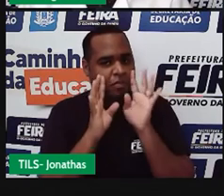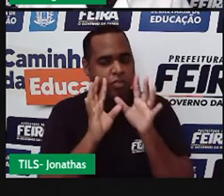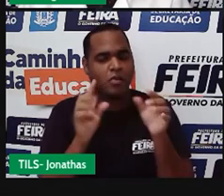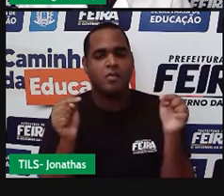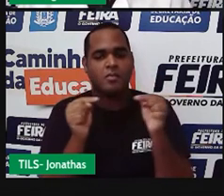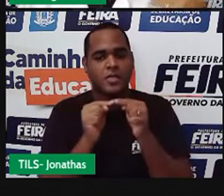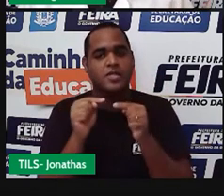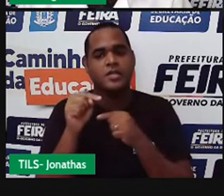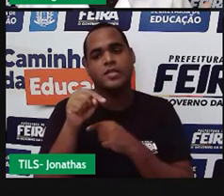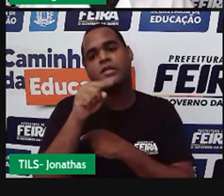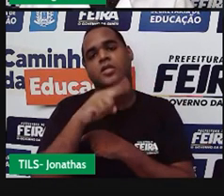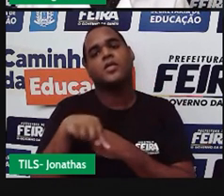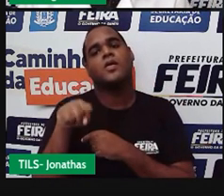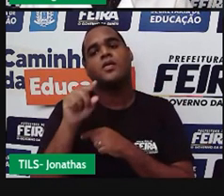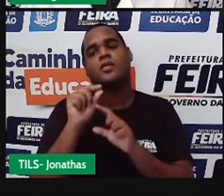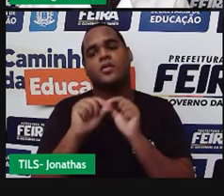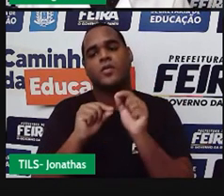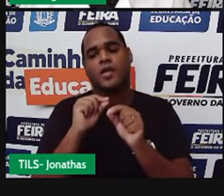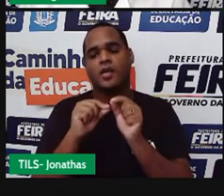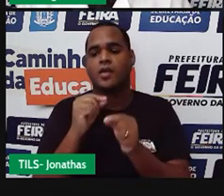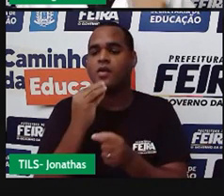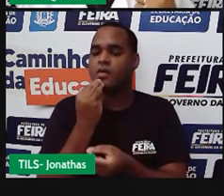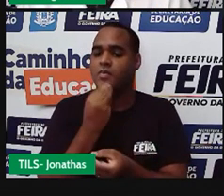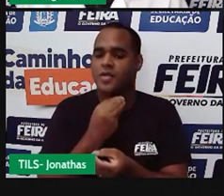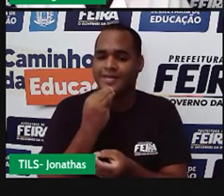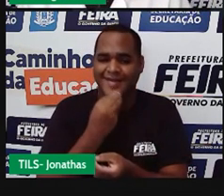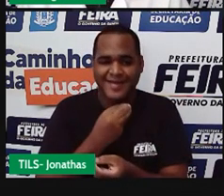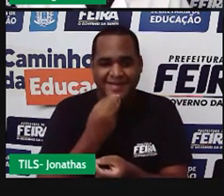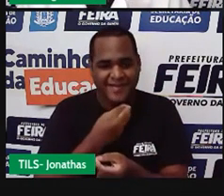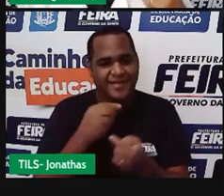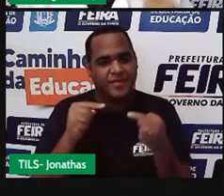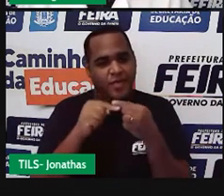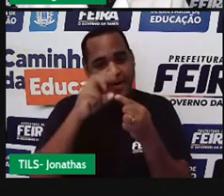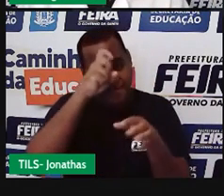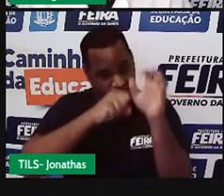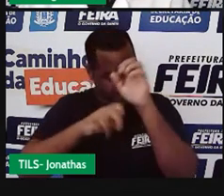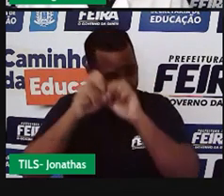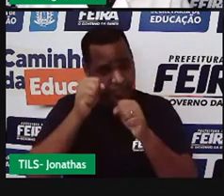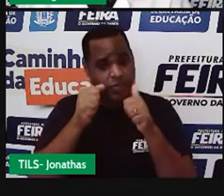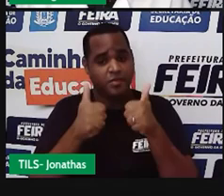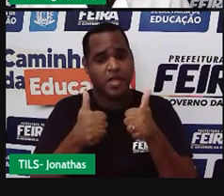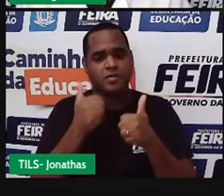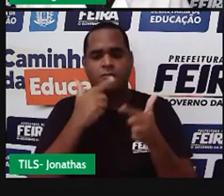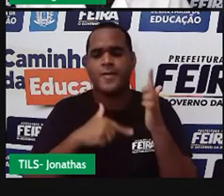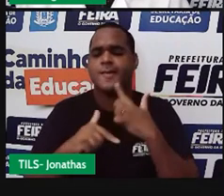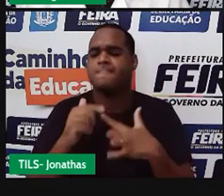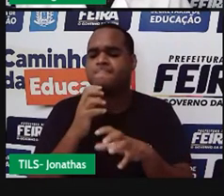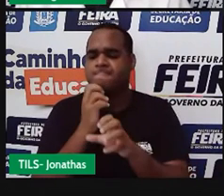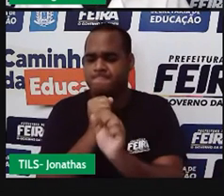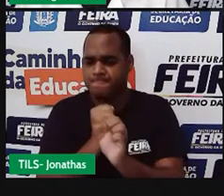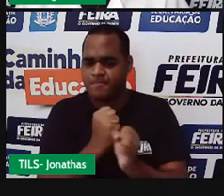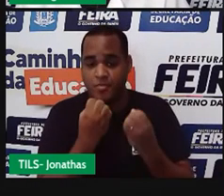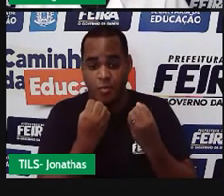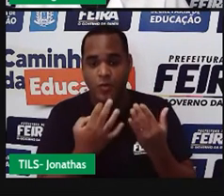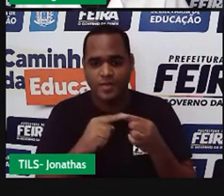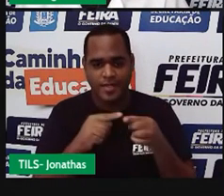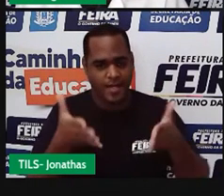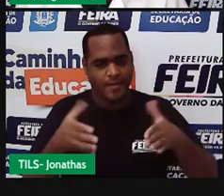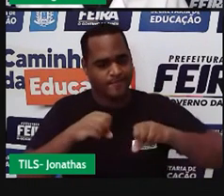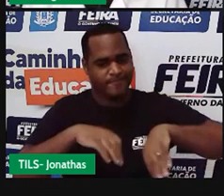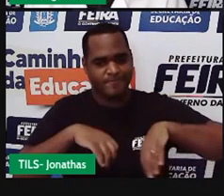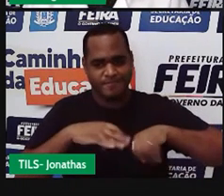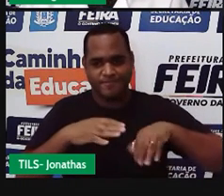tendo mais oportunidades de estar aprendendo esse conteúdo dessa aula. Tá bom?